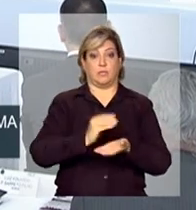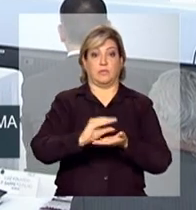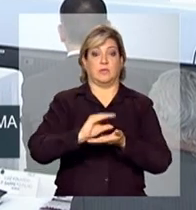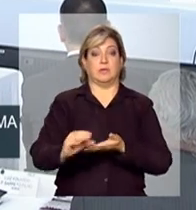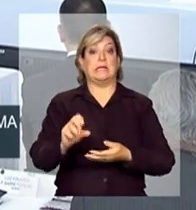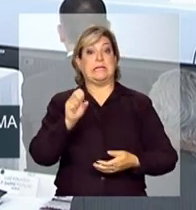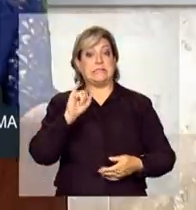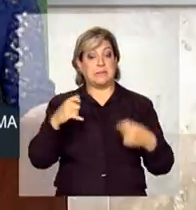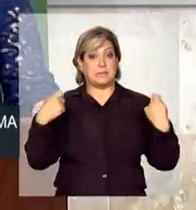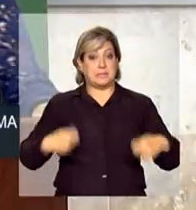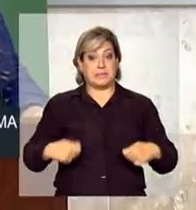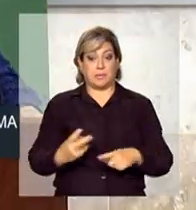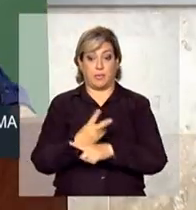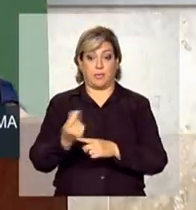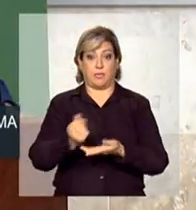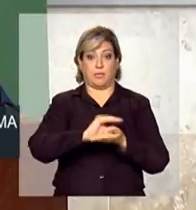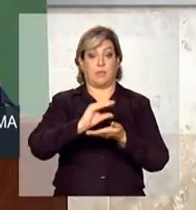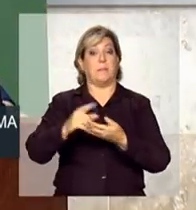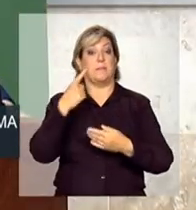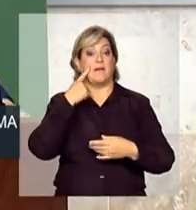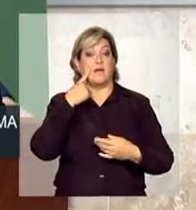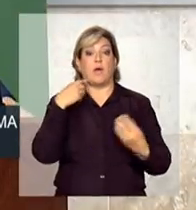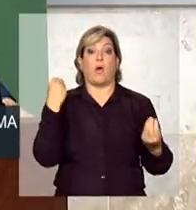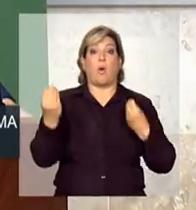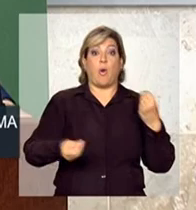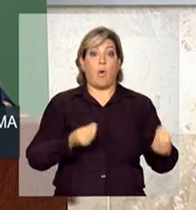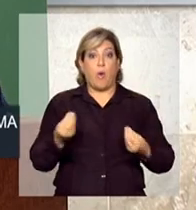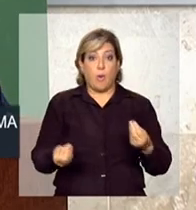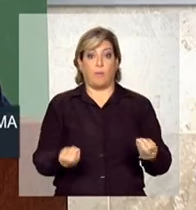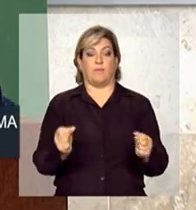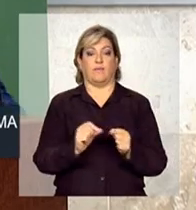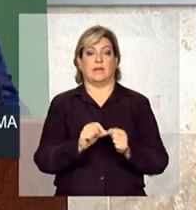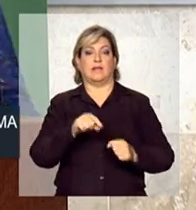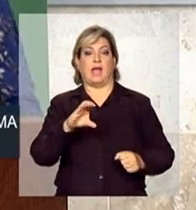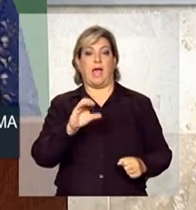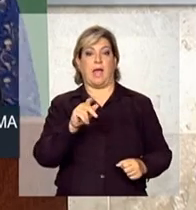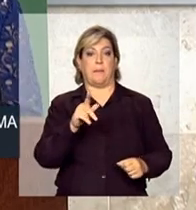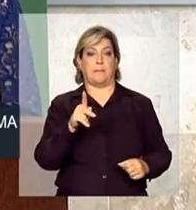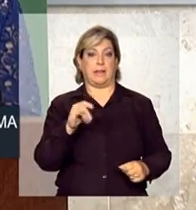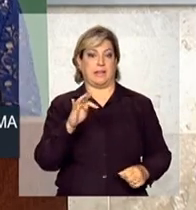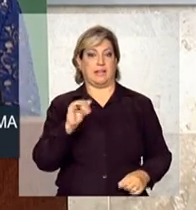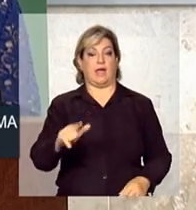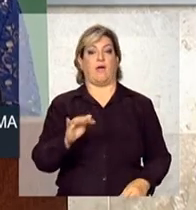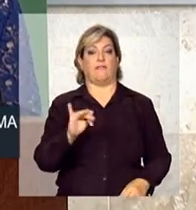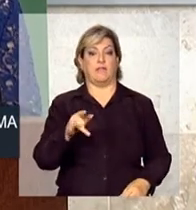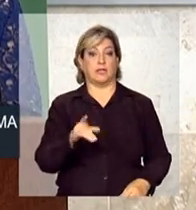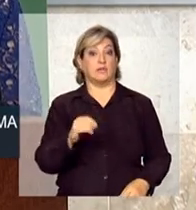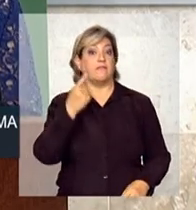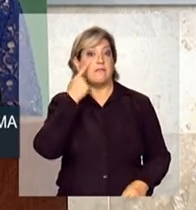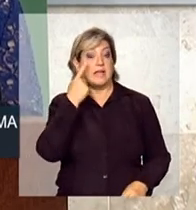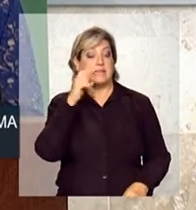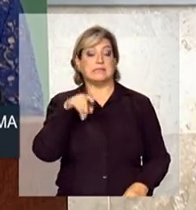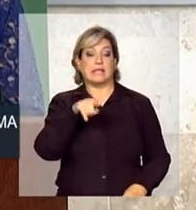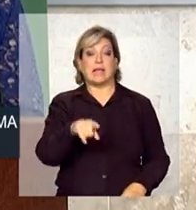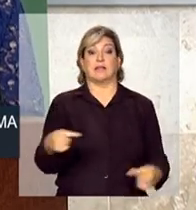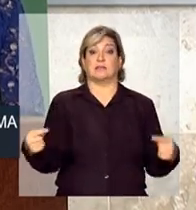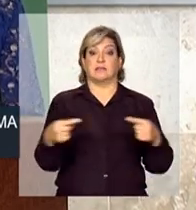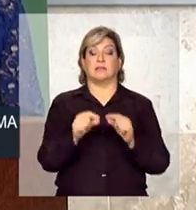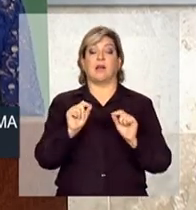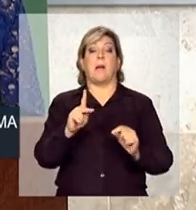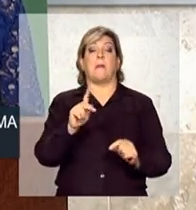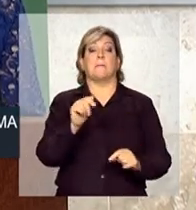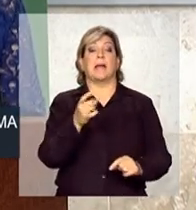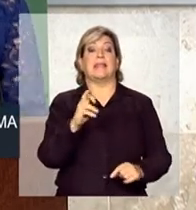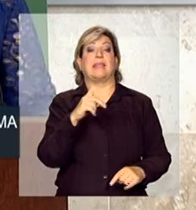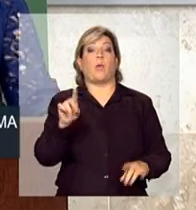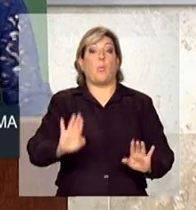providenciar investimento, temos de olhar a formação bruta de capital fixo e ver se ela corresponde, a que padrão ela